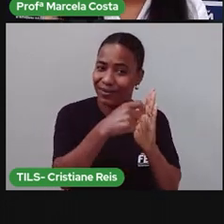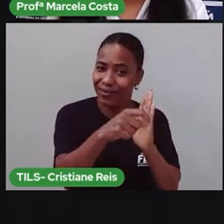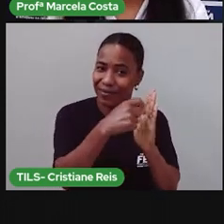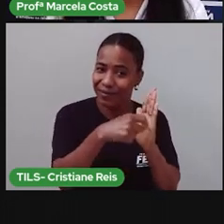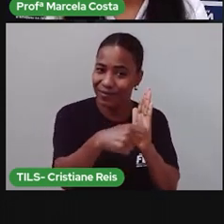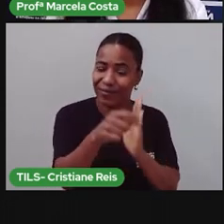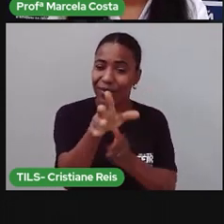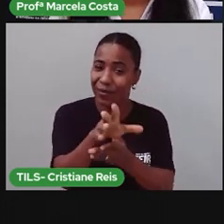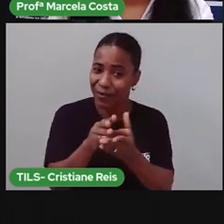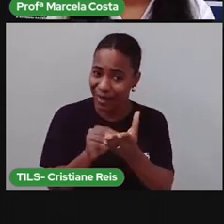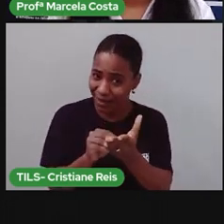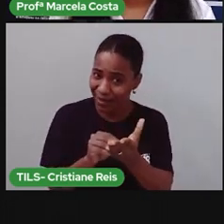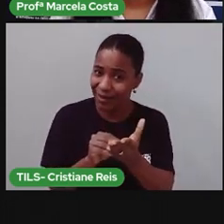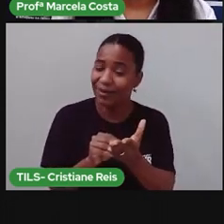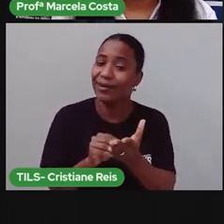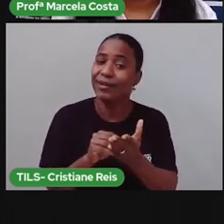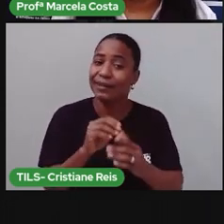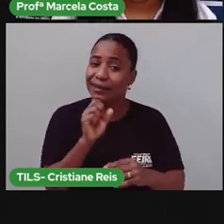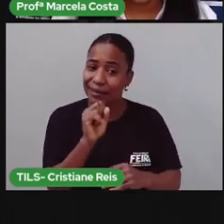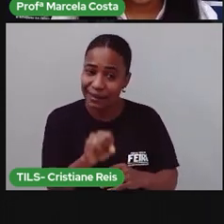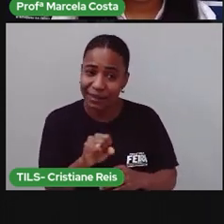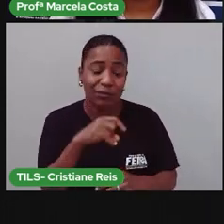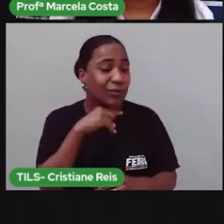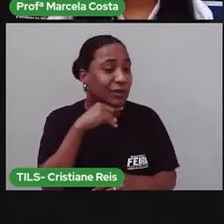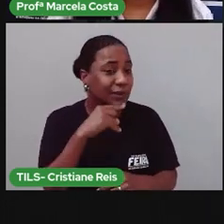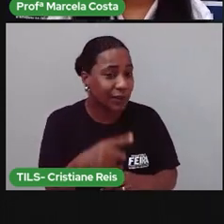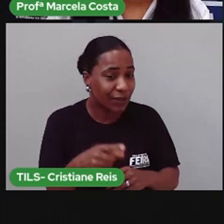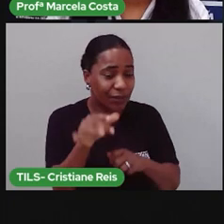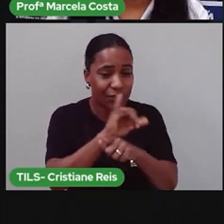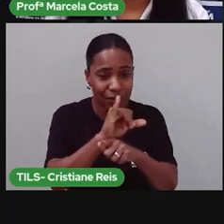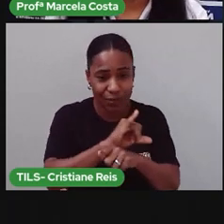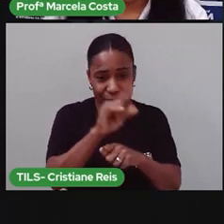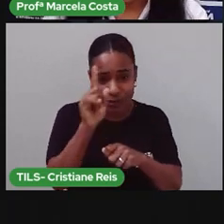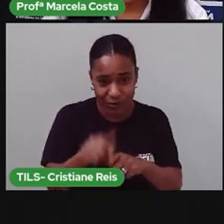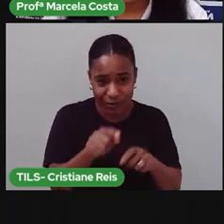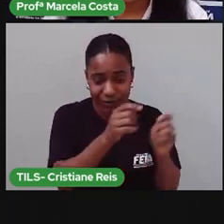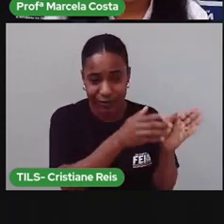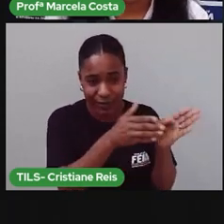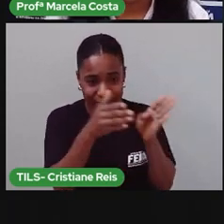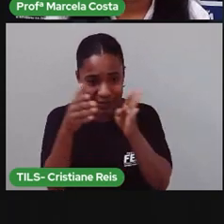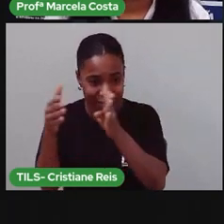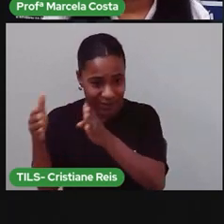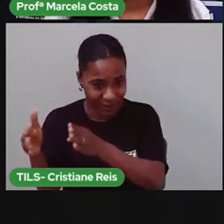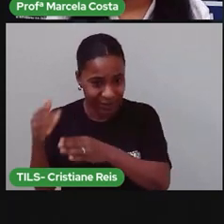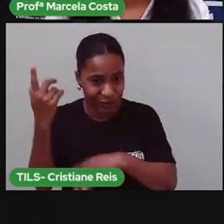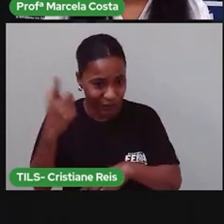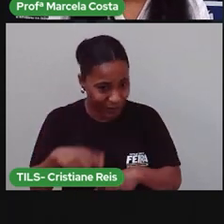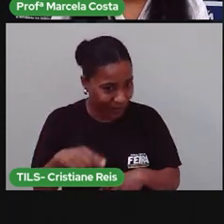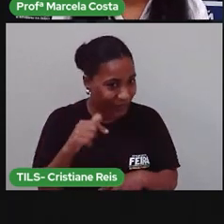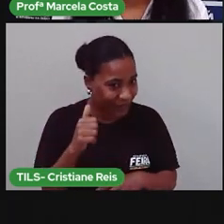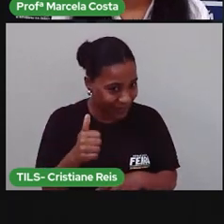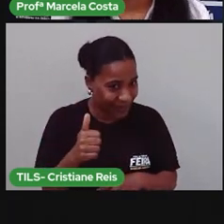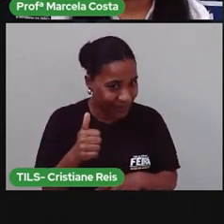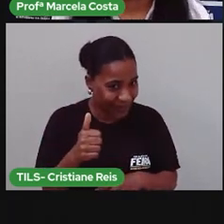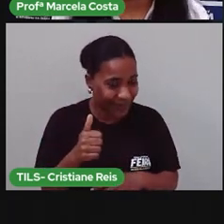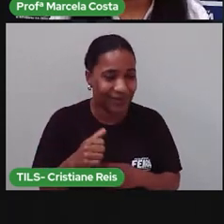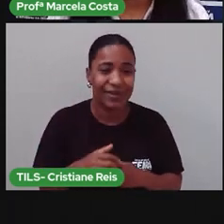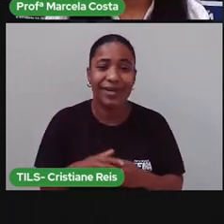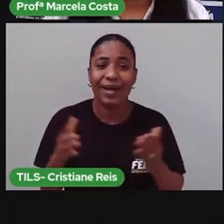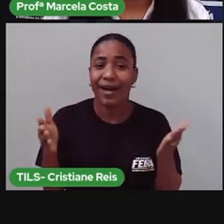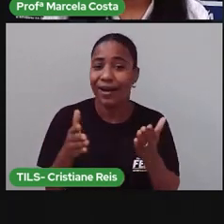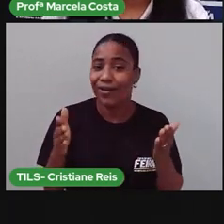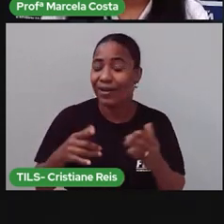Se não Depois você assiste de novo o vídeo nesse momento Tá bom? Agora, criança a gente vai